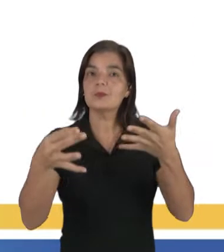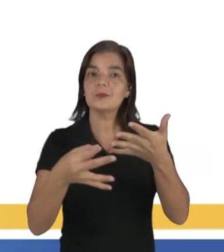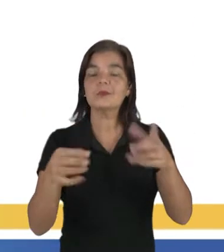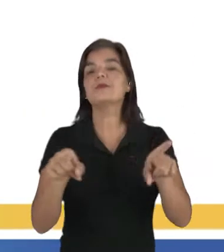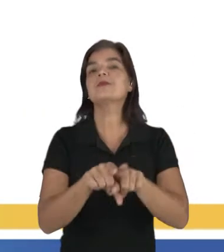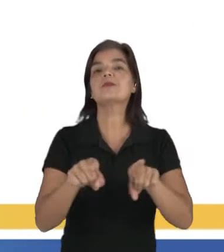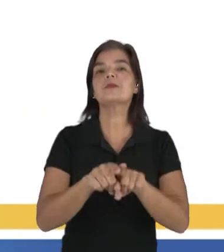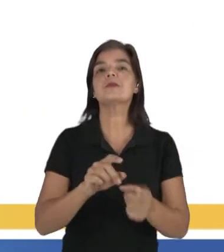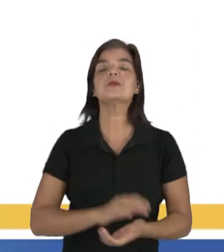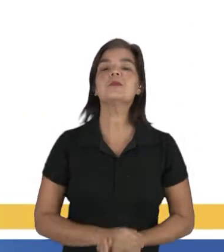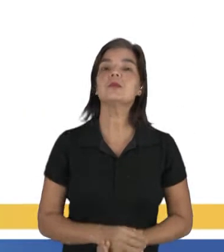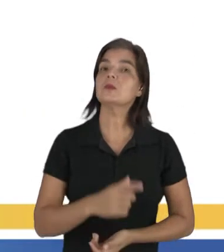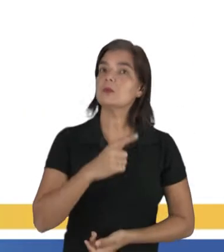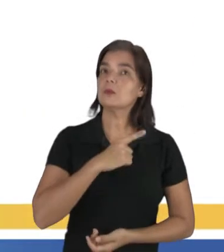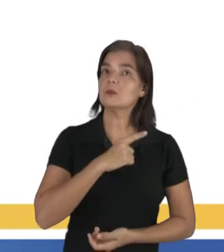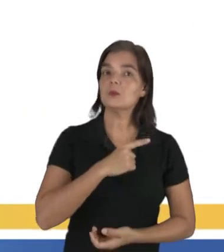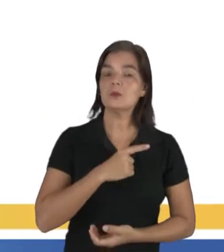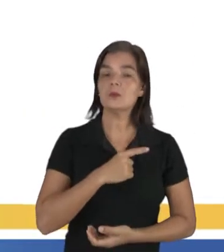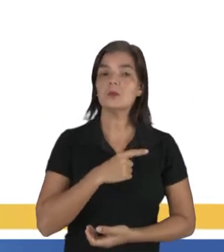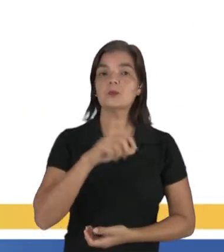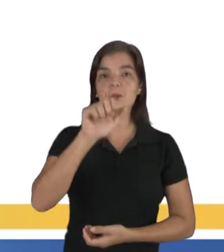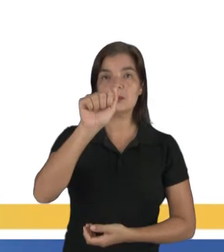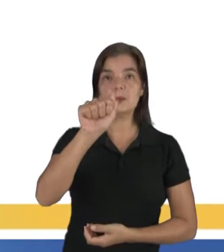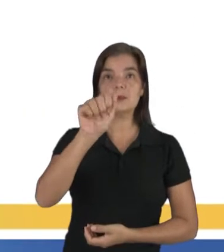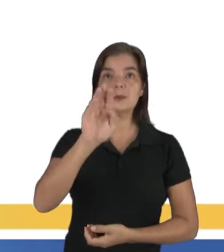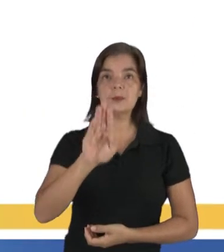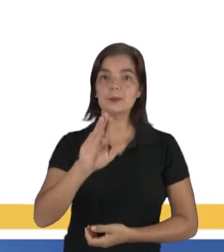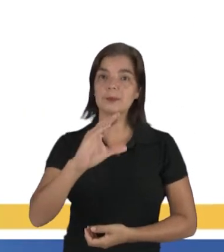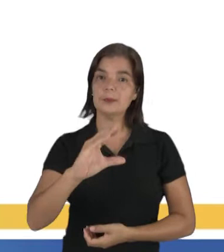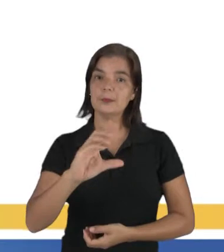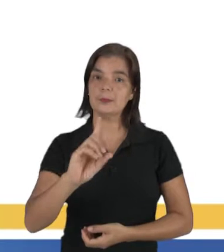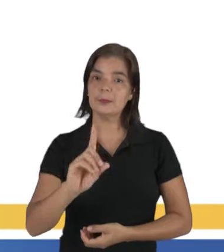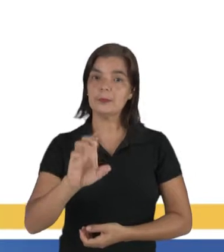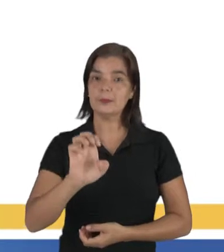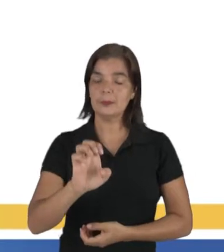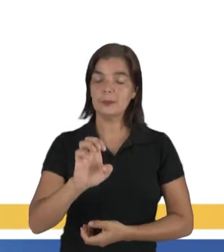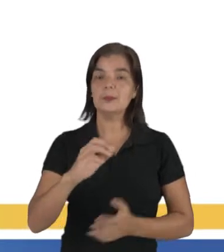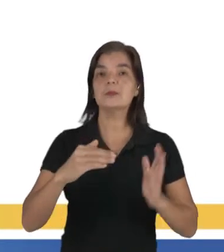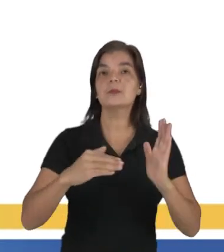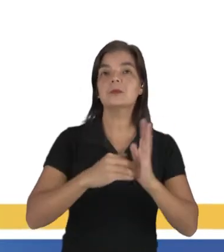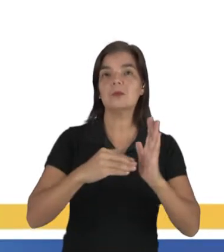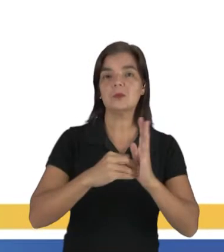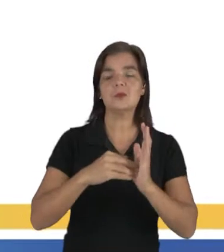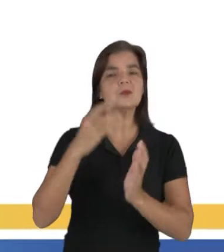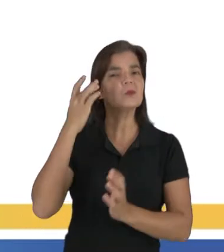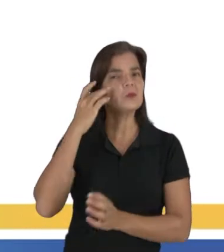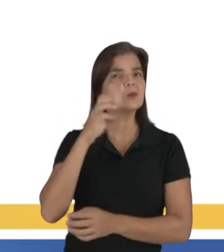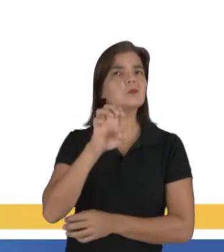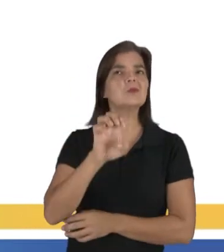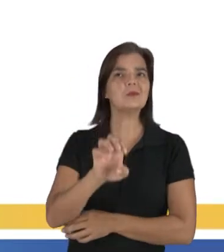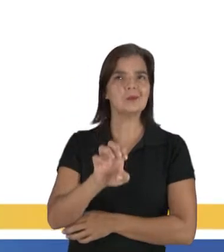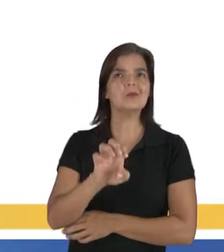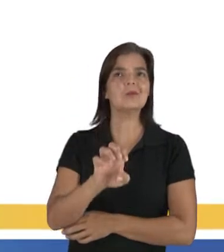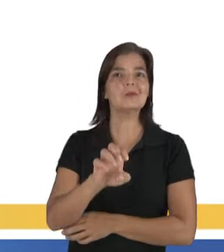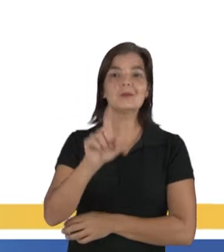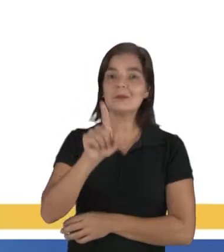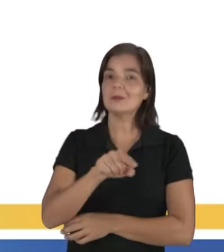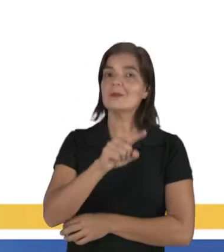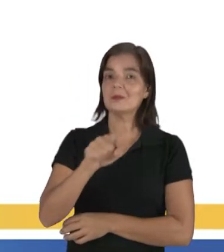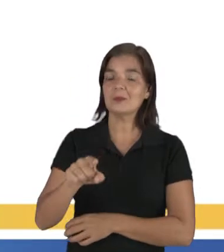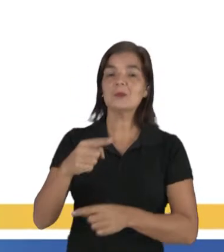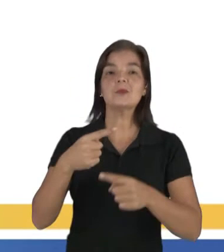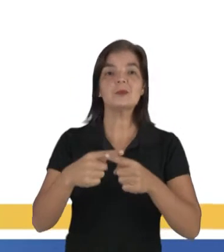pessoal, temos aqui cinco opções e que a última, eu diria, que você deveria marcar.